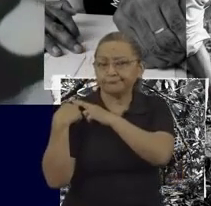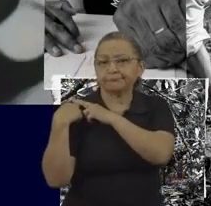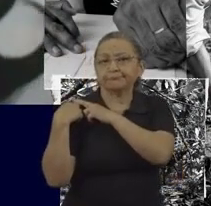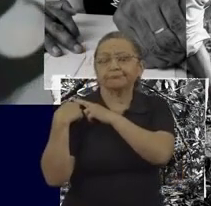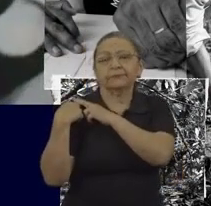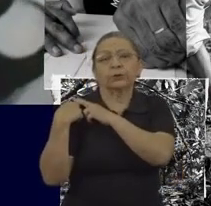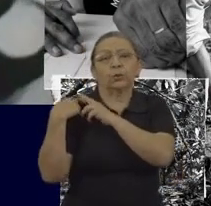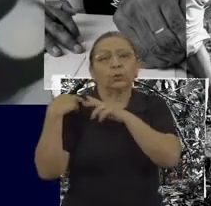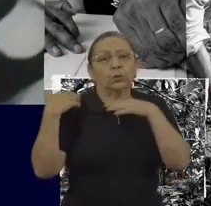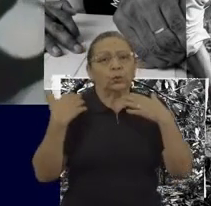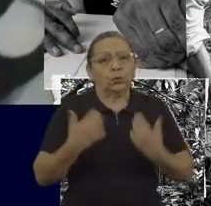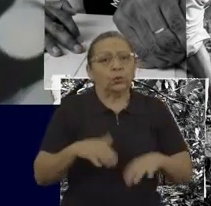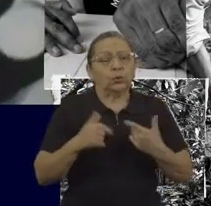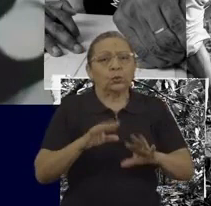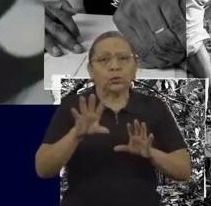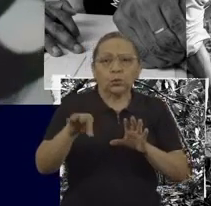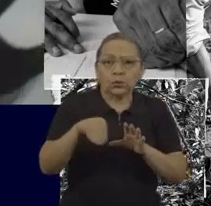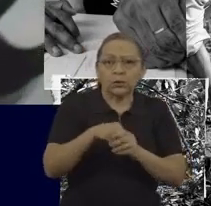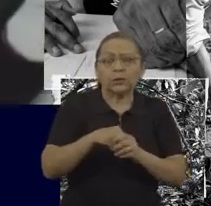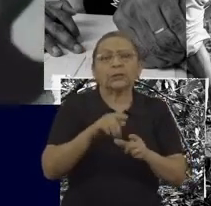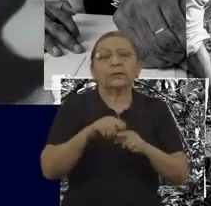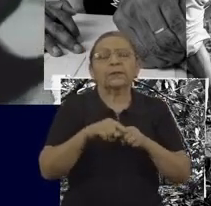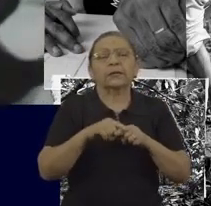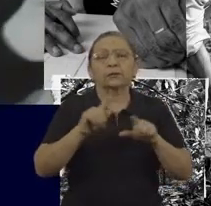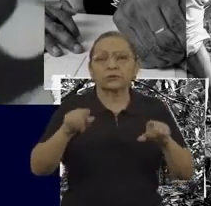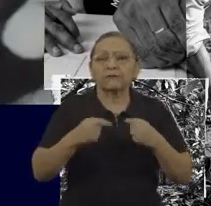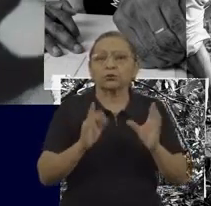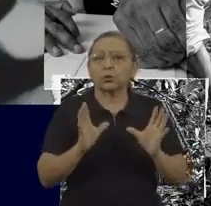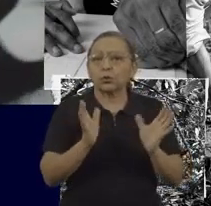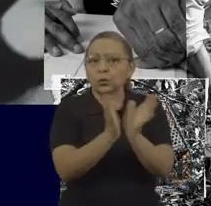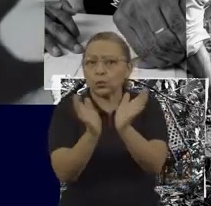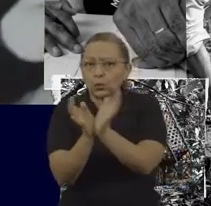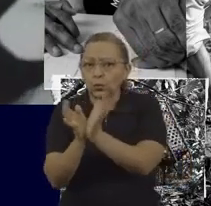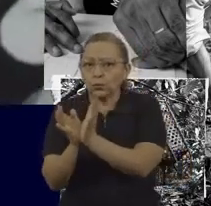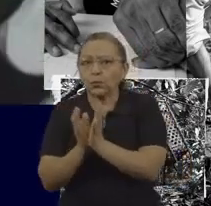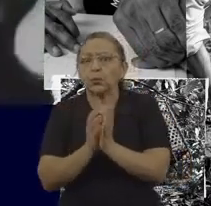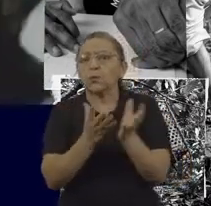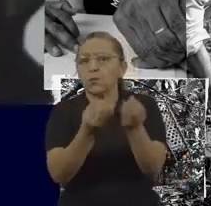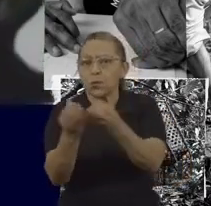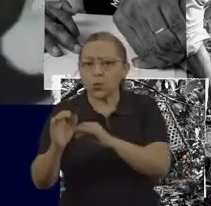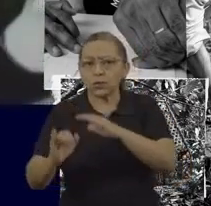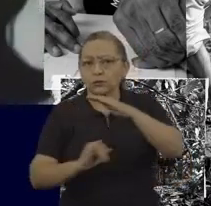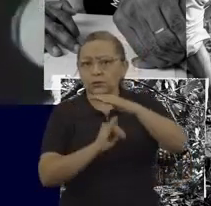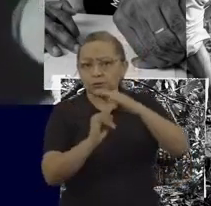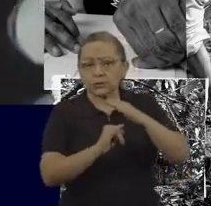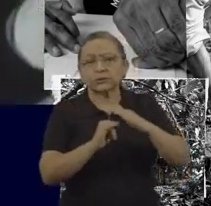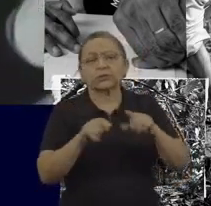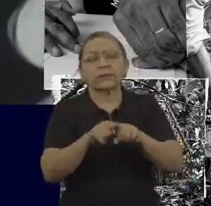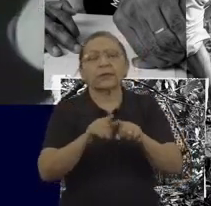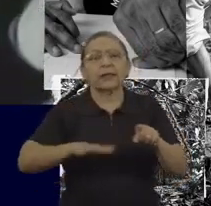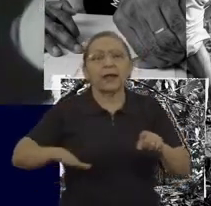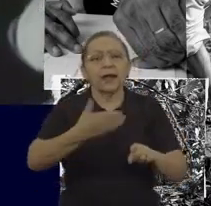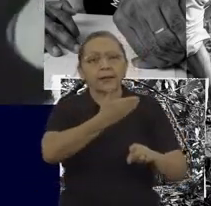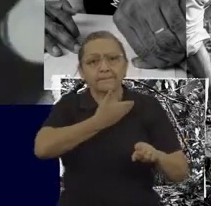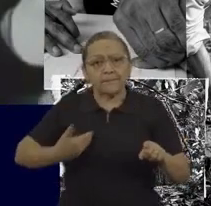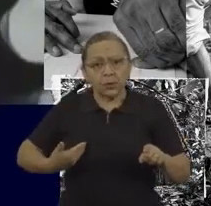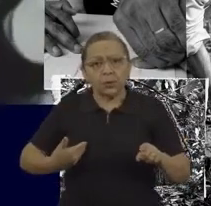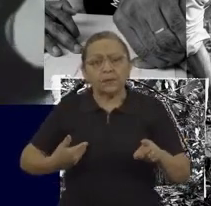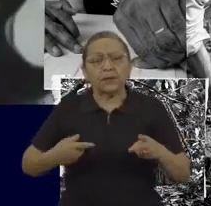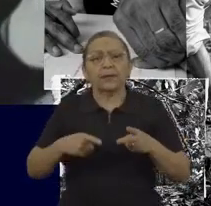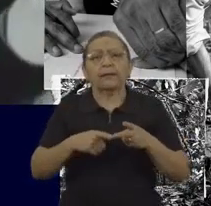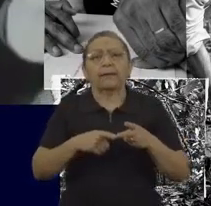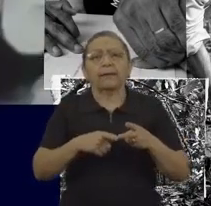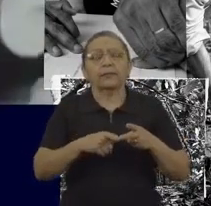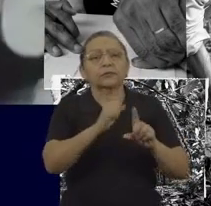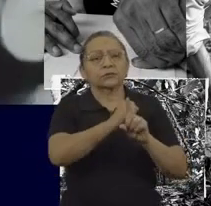divulgar o que a gente construiu coletivamente com muitas instituições do poder público e organizações da